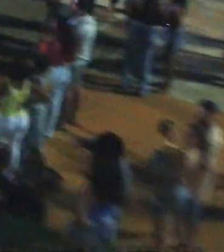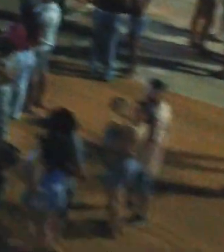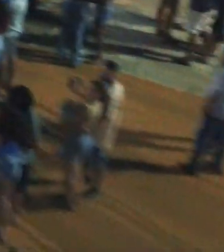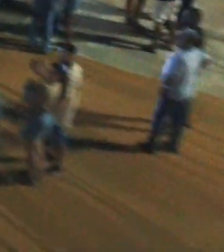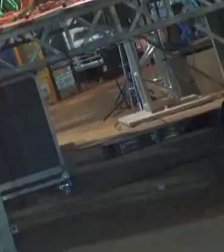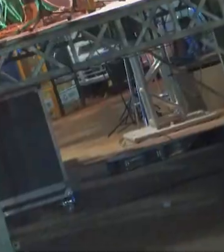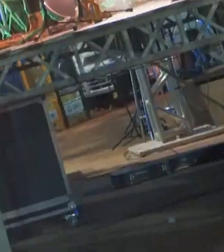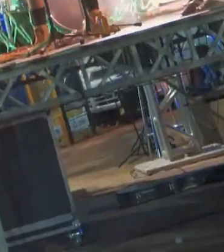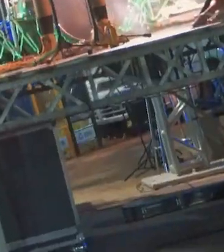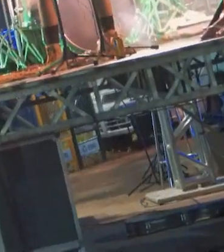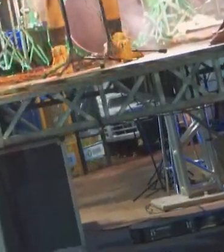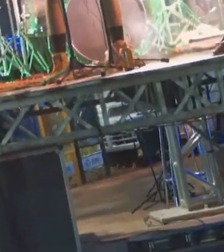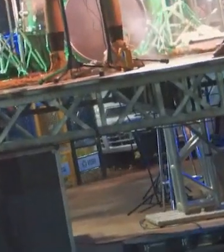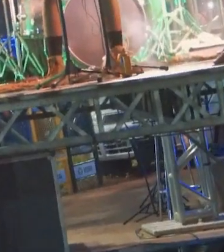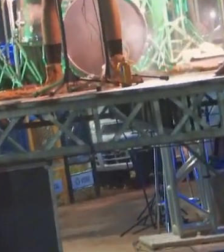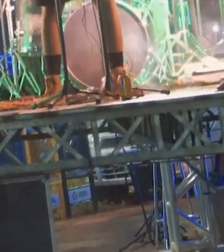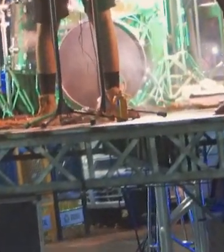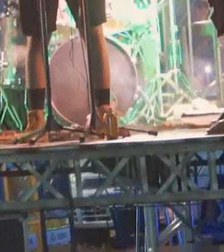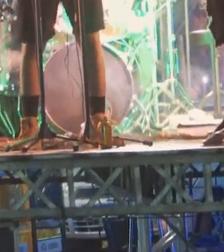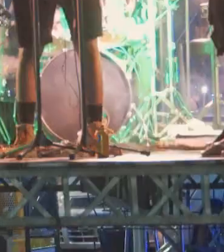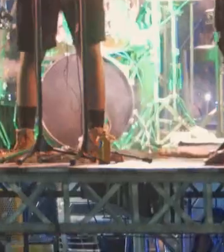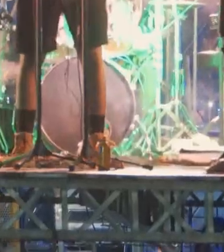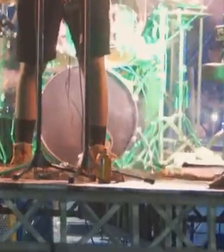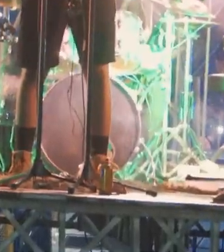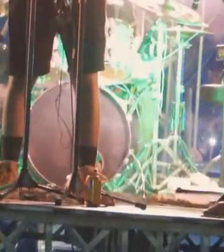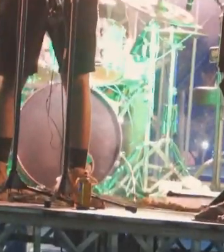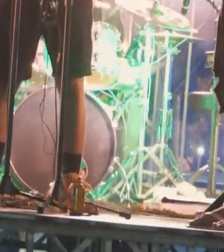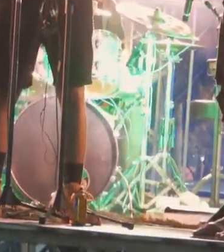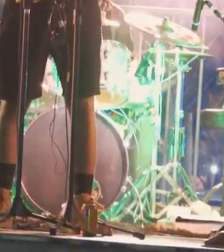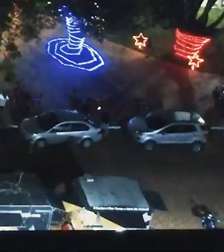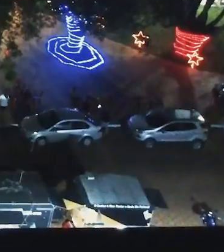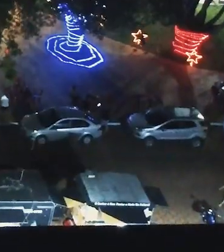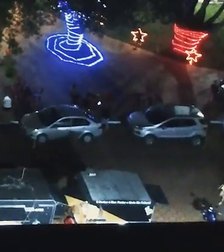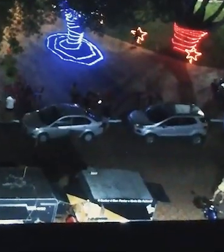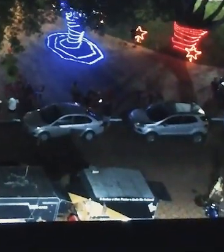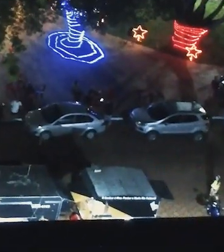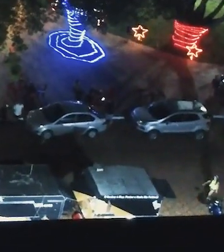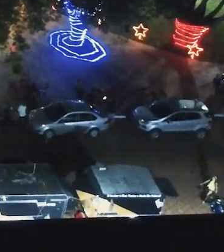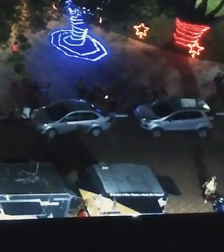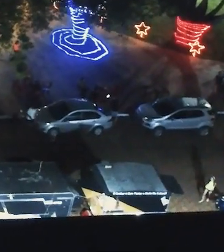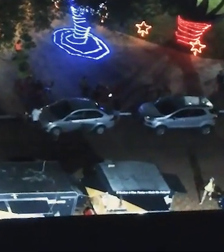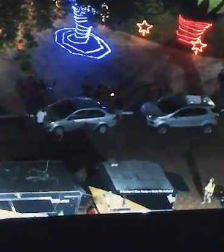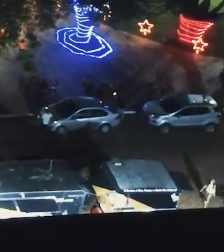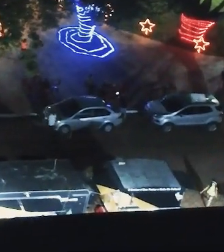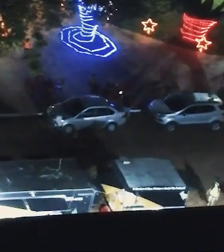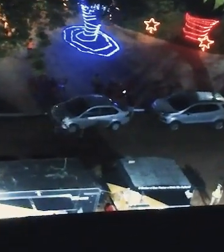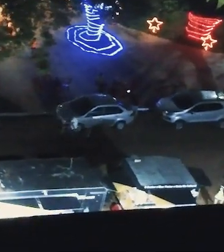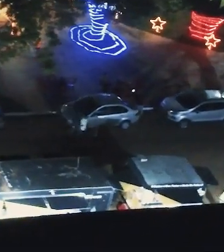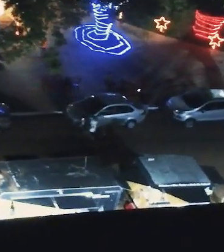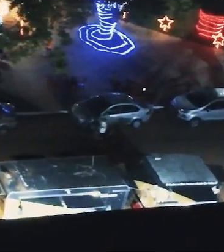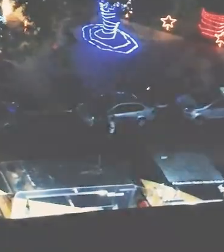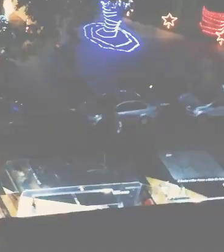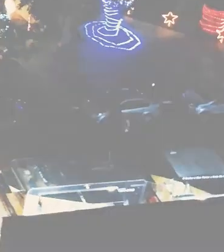Música Música Música Música Música